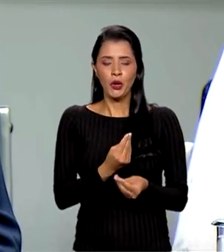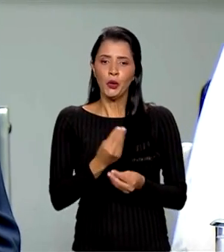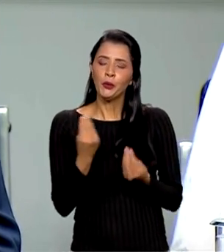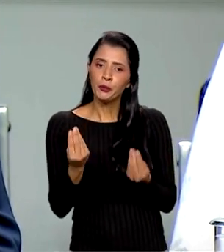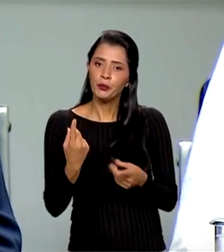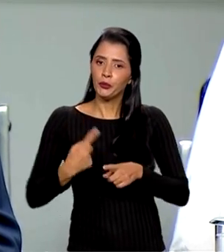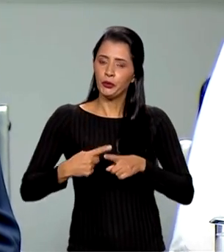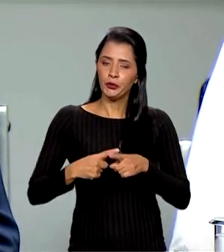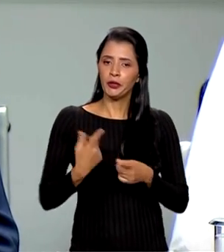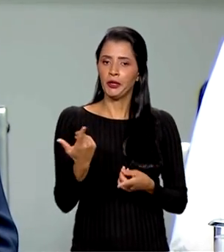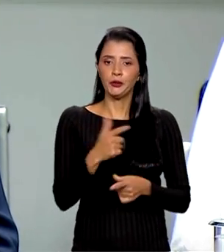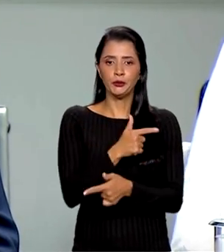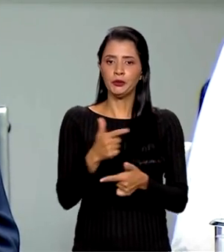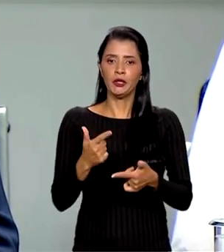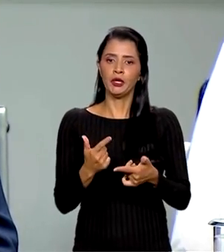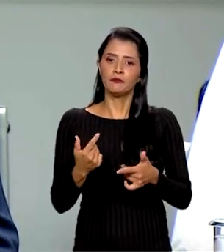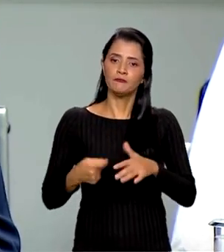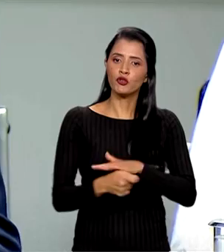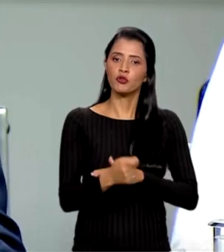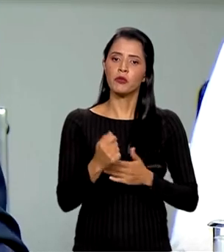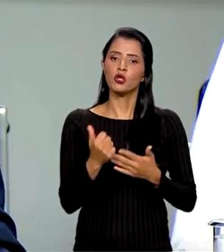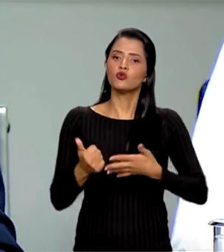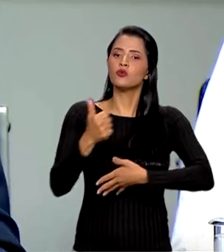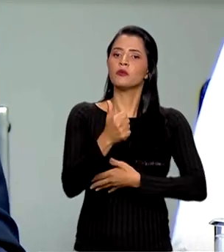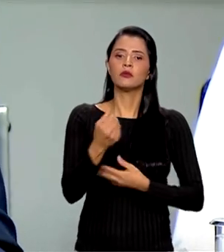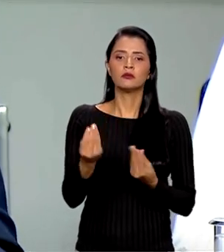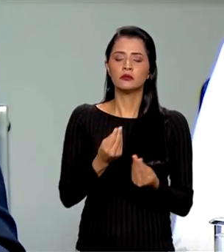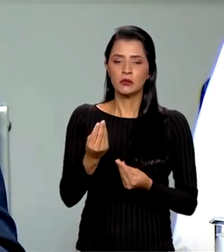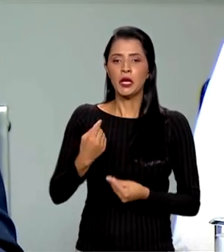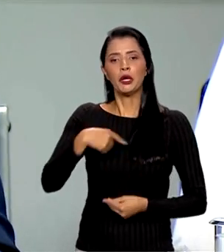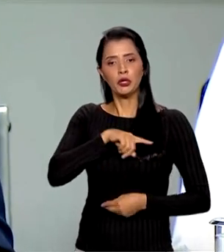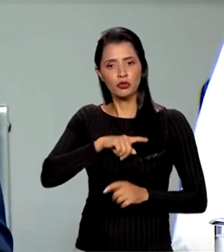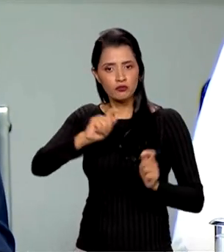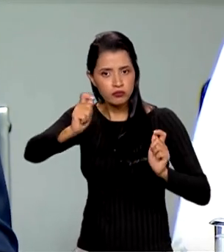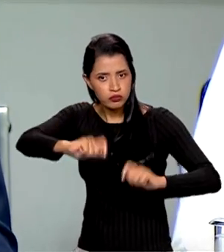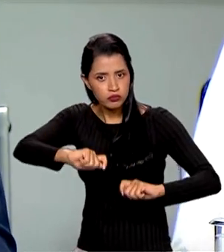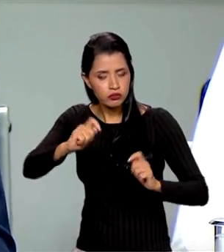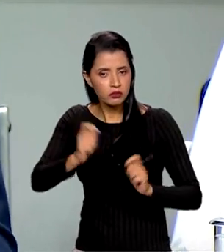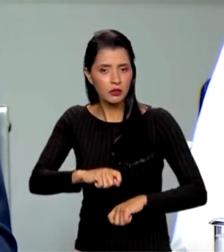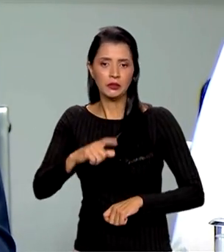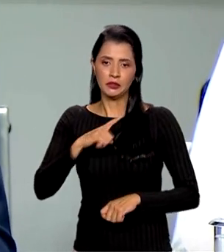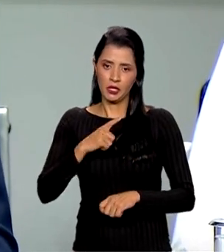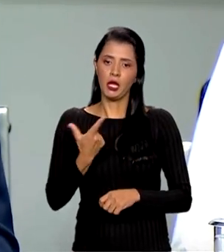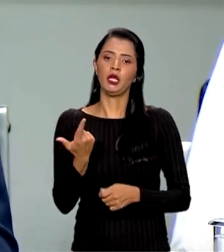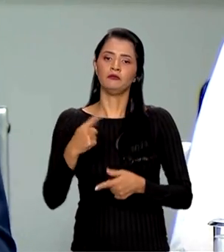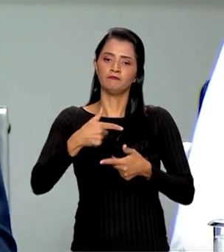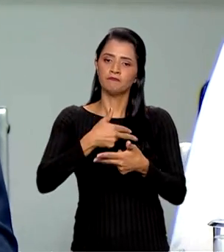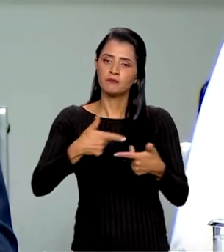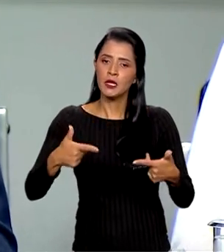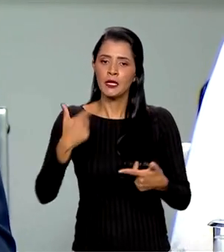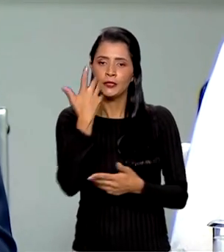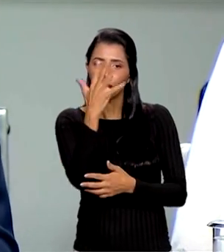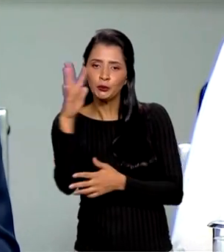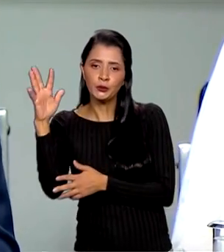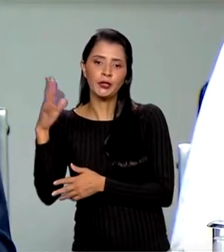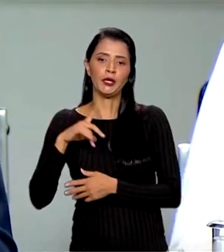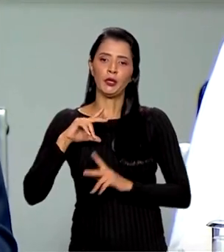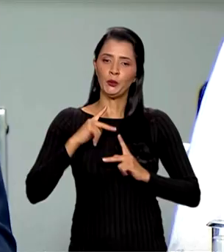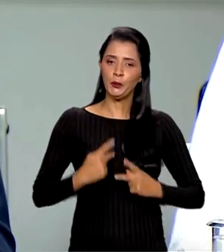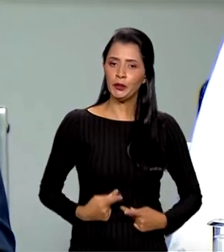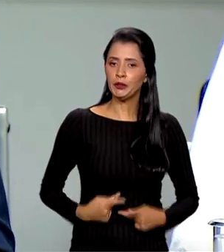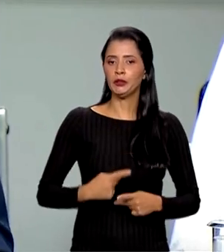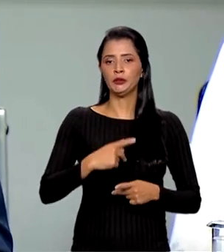não ter grau de investimento. Nós temos um potencial de recursos naturais, de recursos humanos,